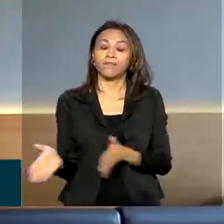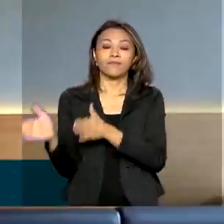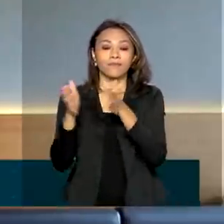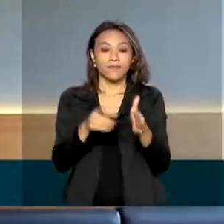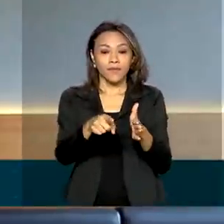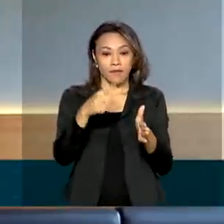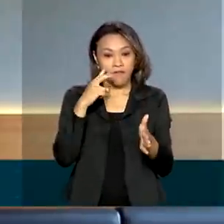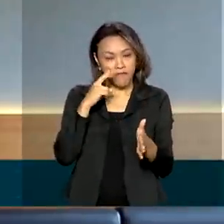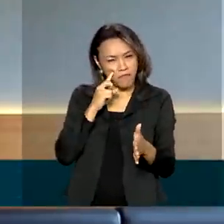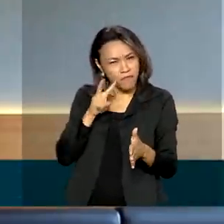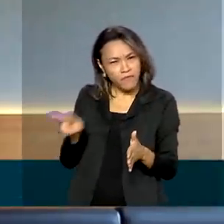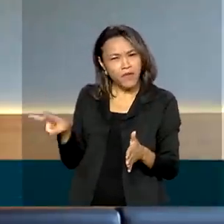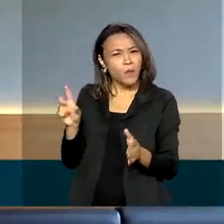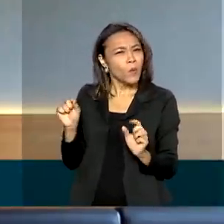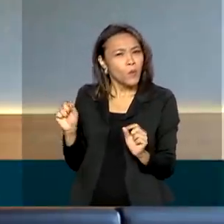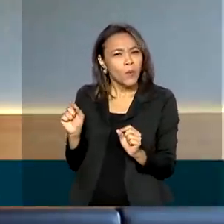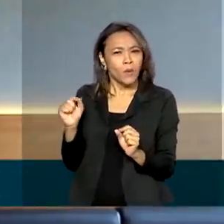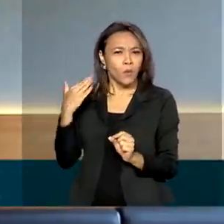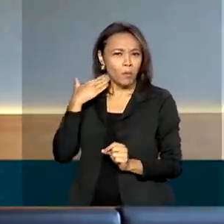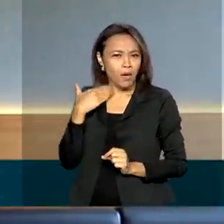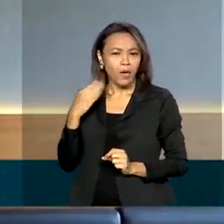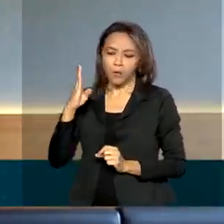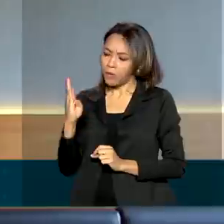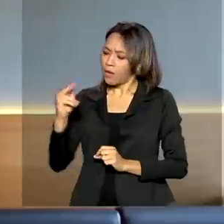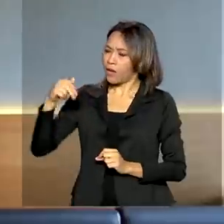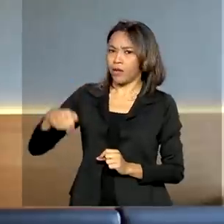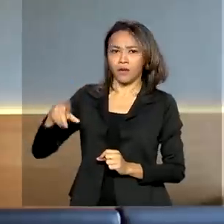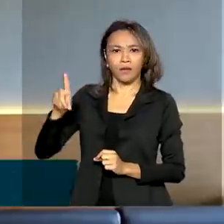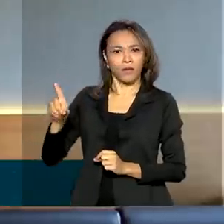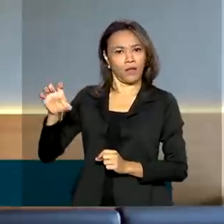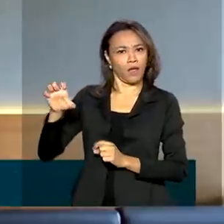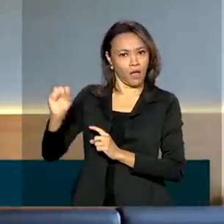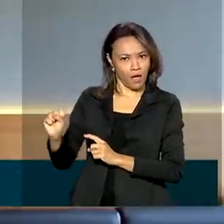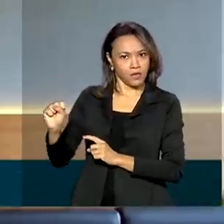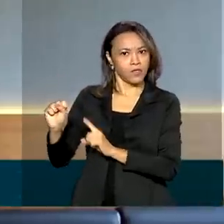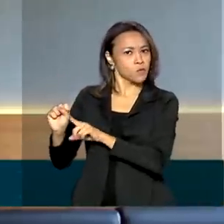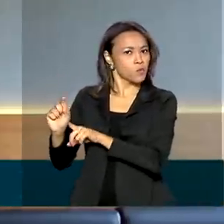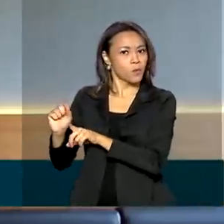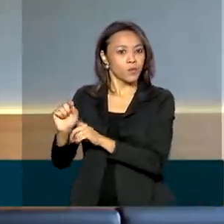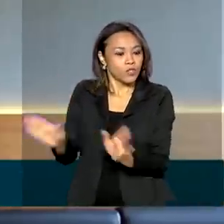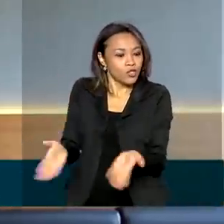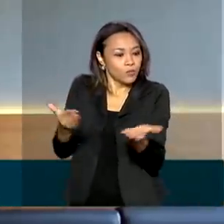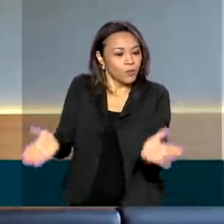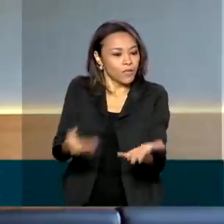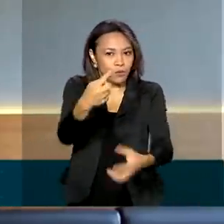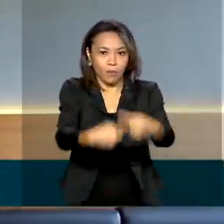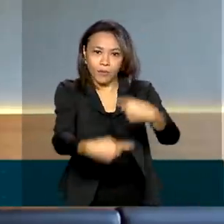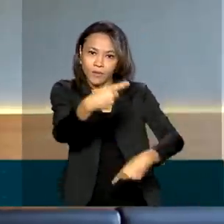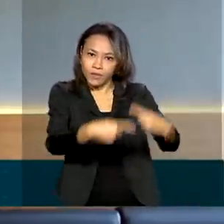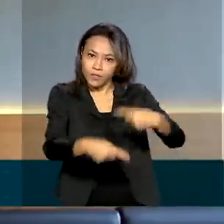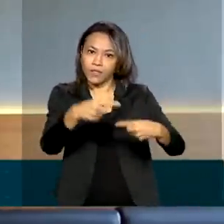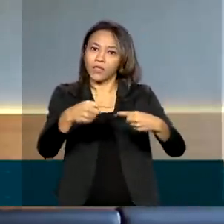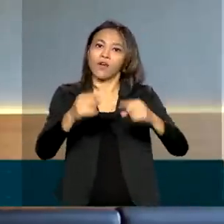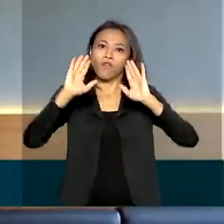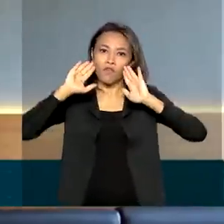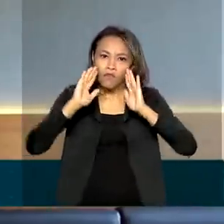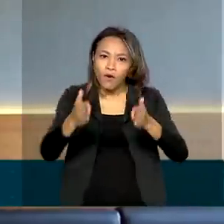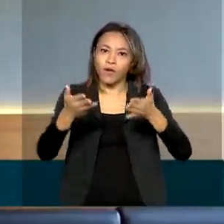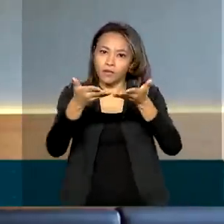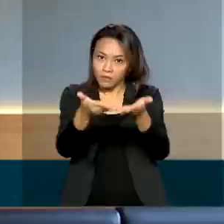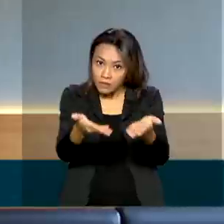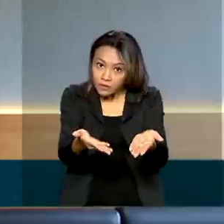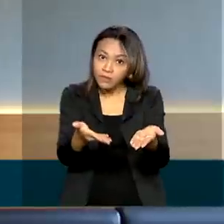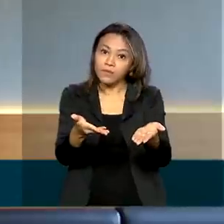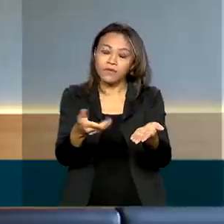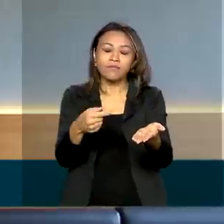Banco de Desenvolvimento Econômico, o BNDES, fazer uma política com este foco, sem sombra